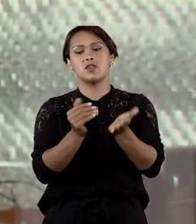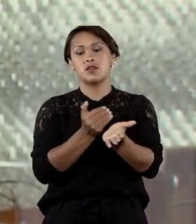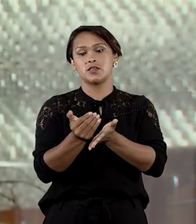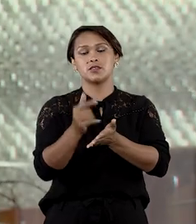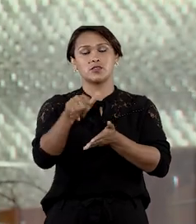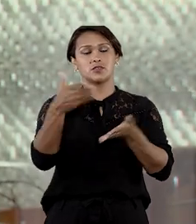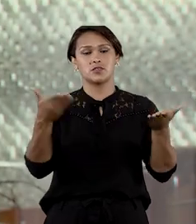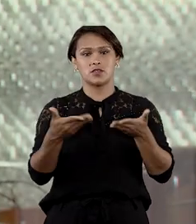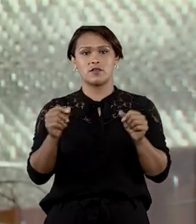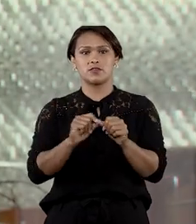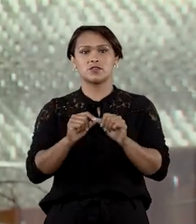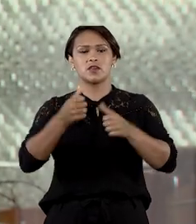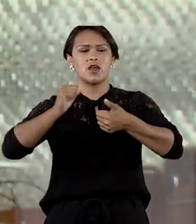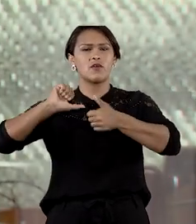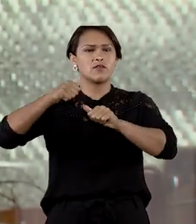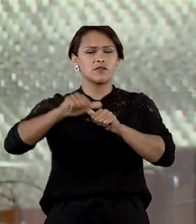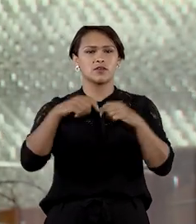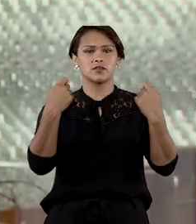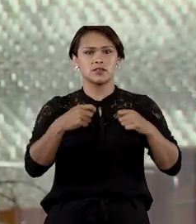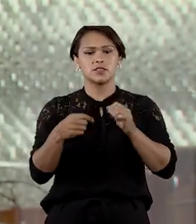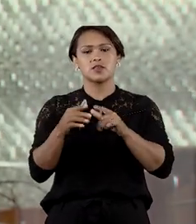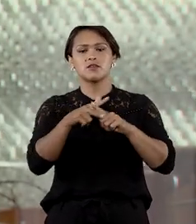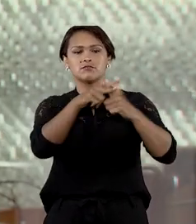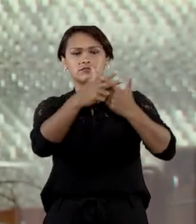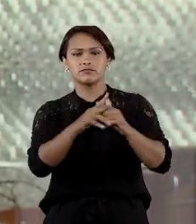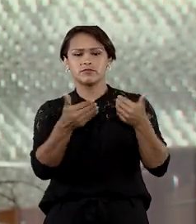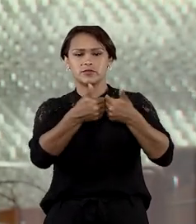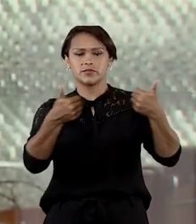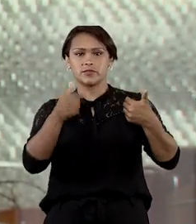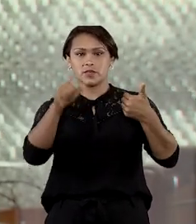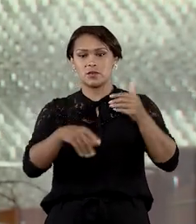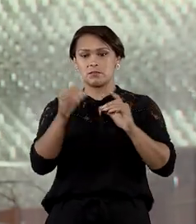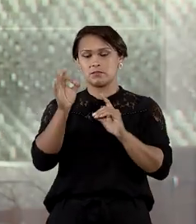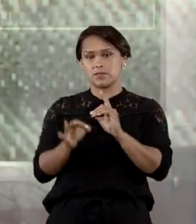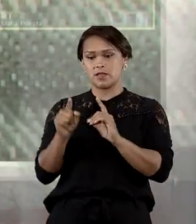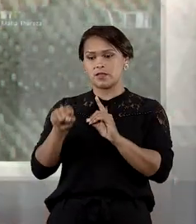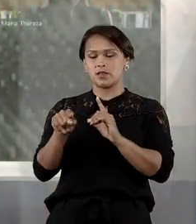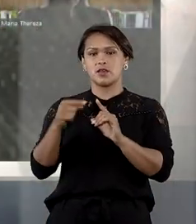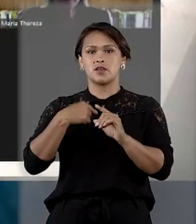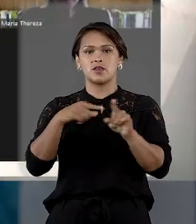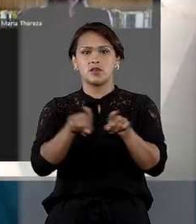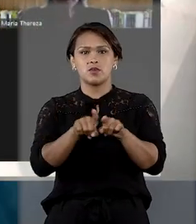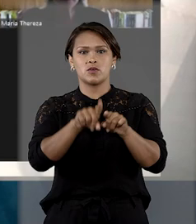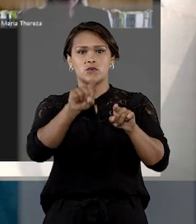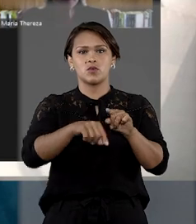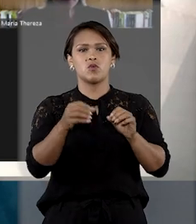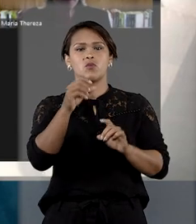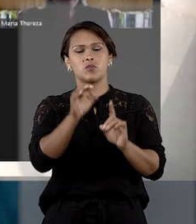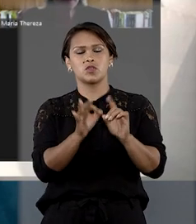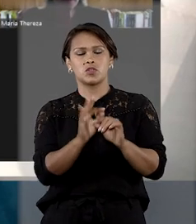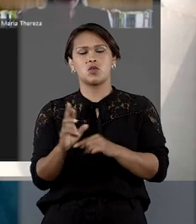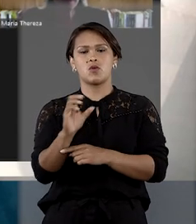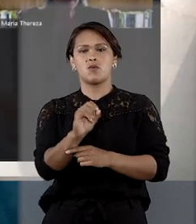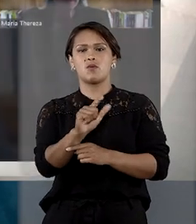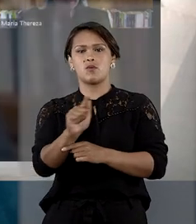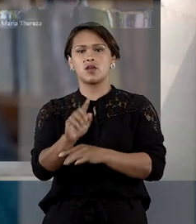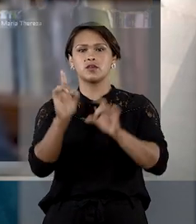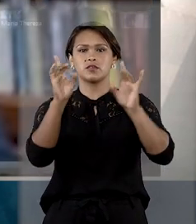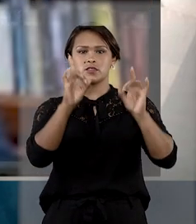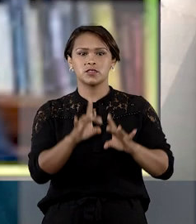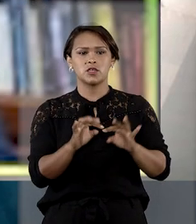curso. Ao avaliar a necessidade da manutenção do afastamento, o relator do processo, o ministro Og Fernandes,